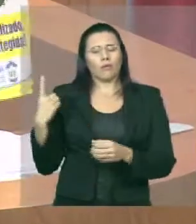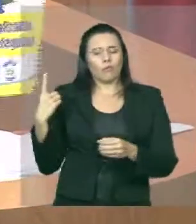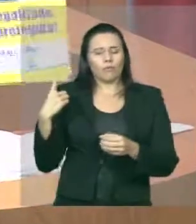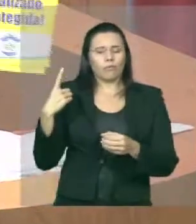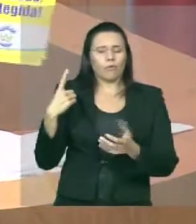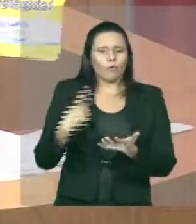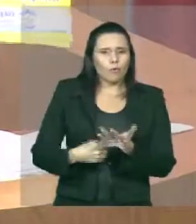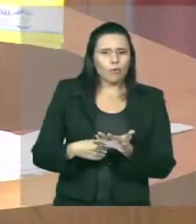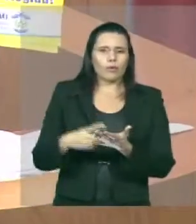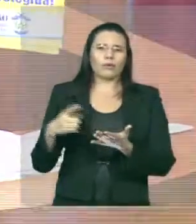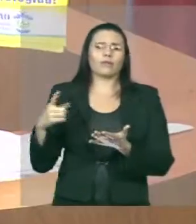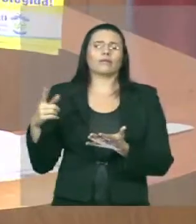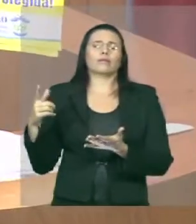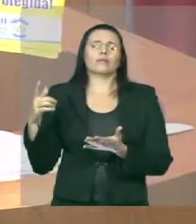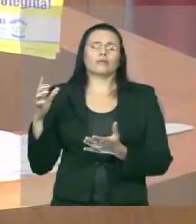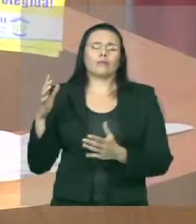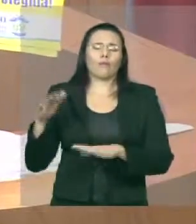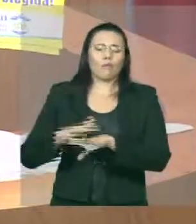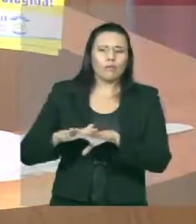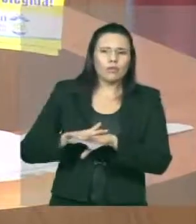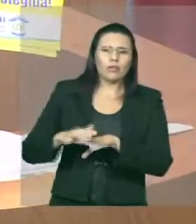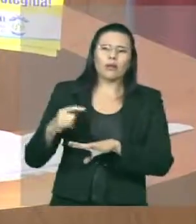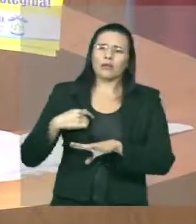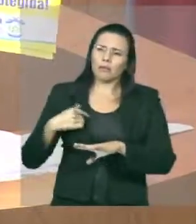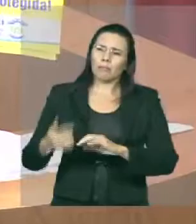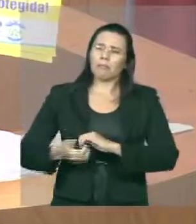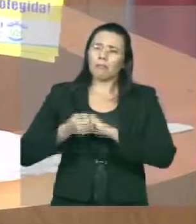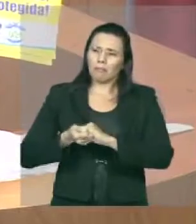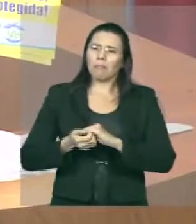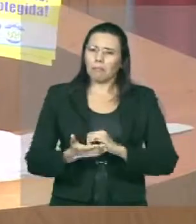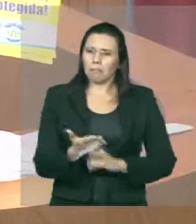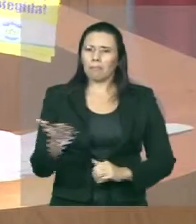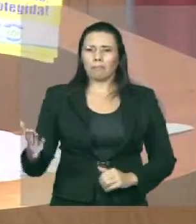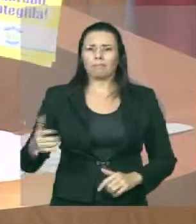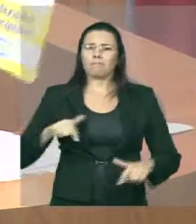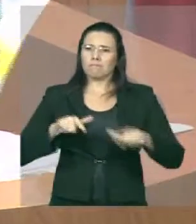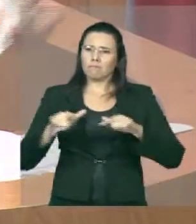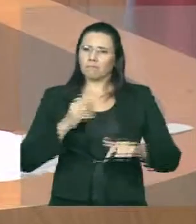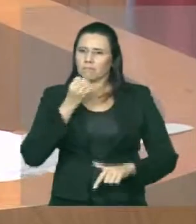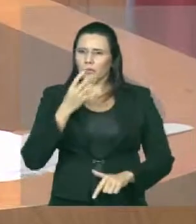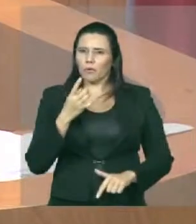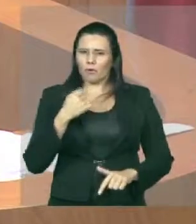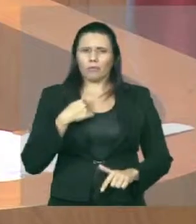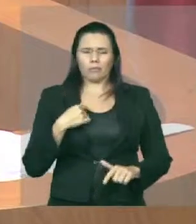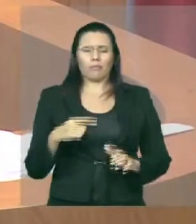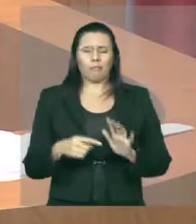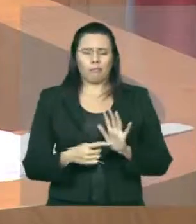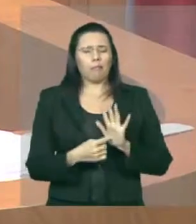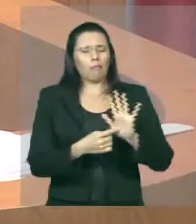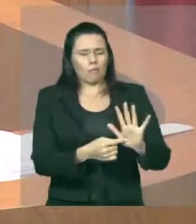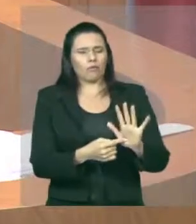Quero saudá-lo pelo bom trabalho que tem desenvolvido. Meu nosso comércio cordial, parabéns.